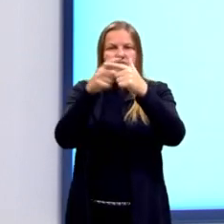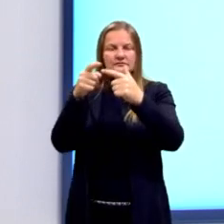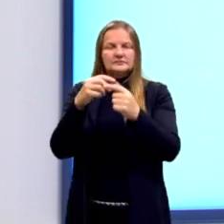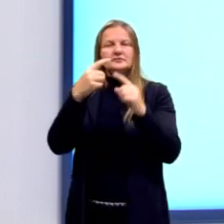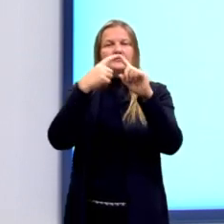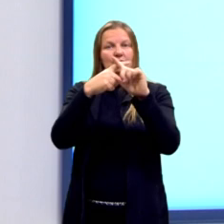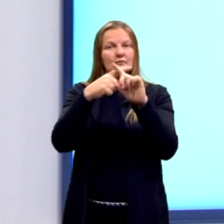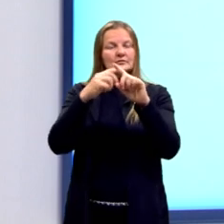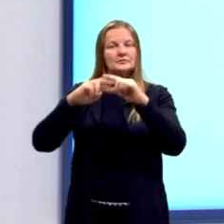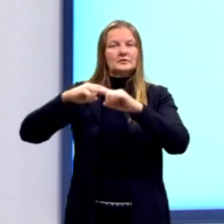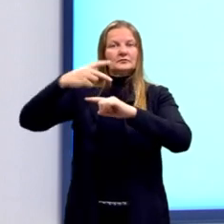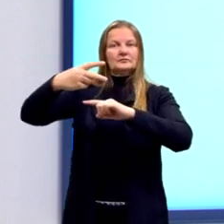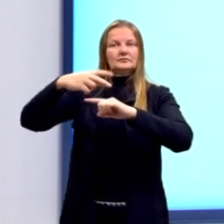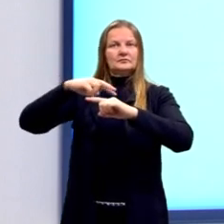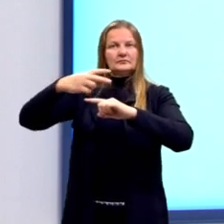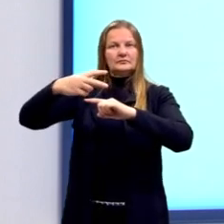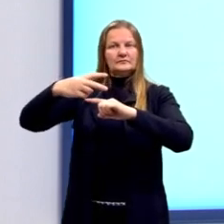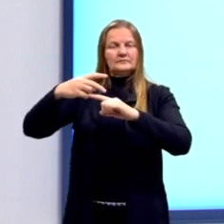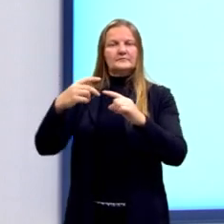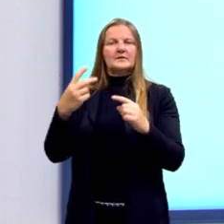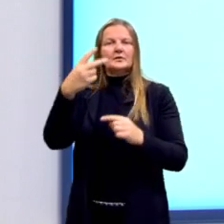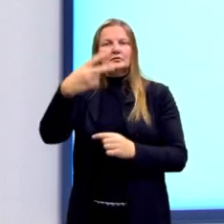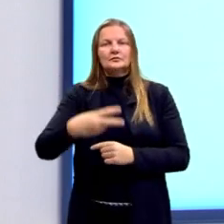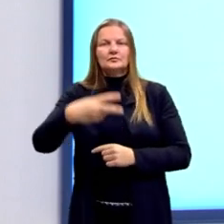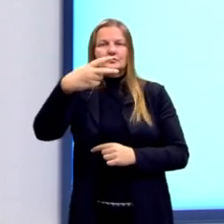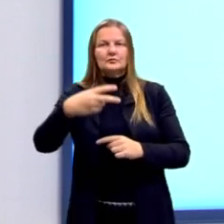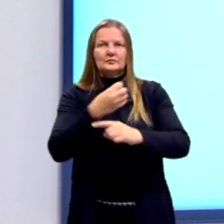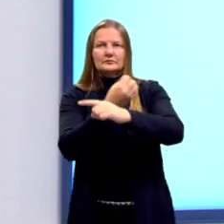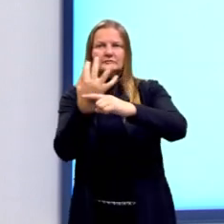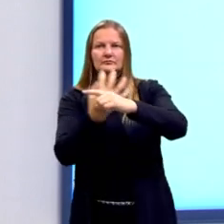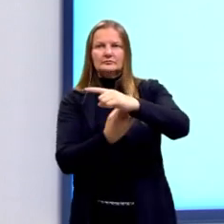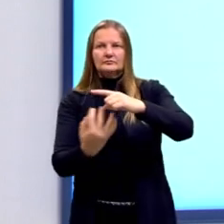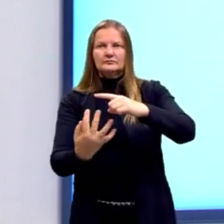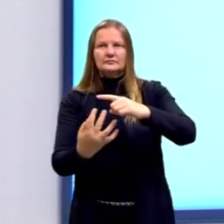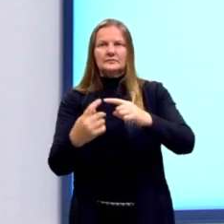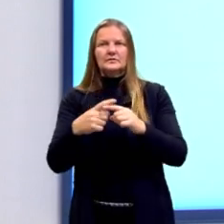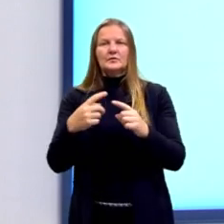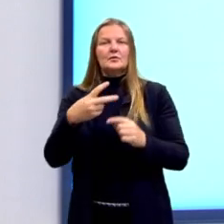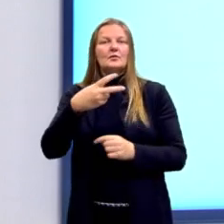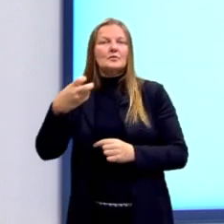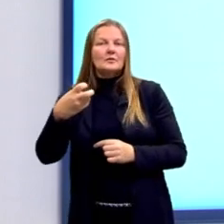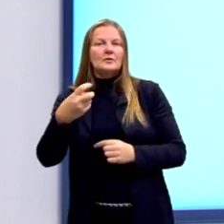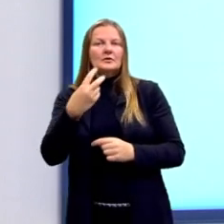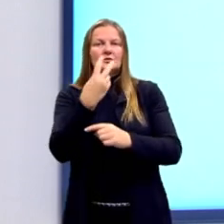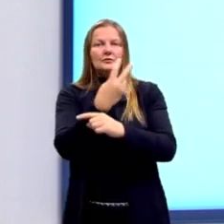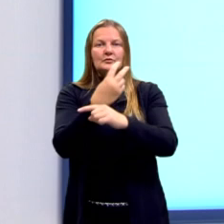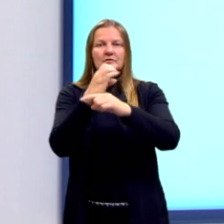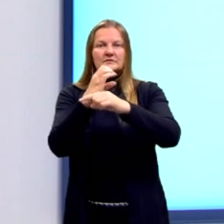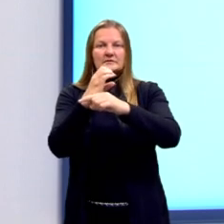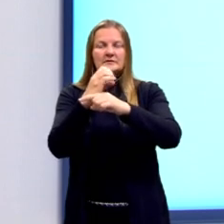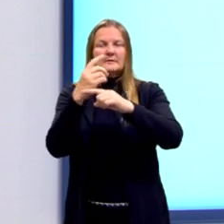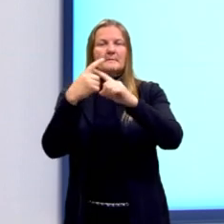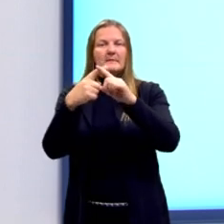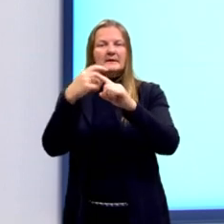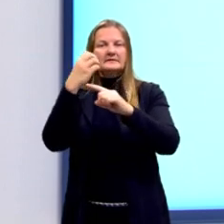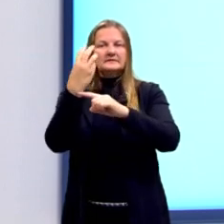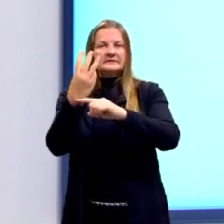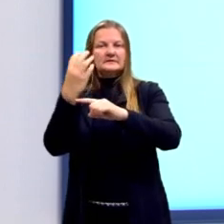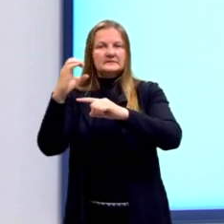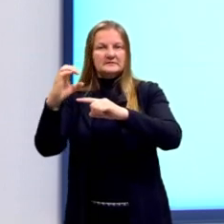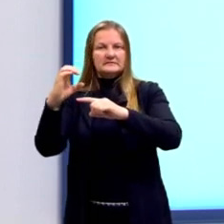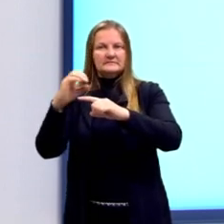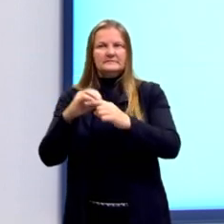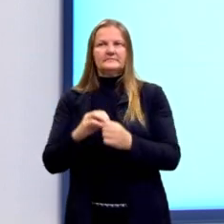multiplica pelo de cima, né? Nas duas frações. chegamos em 2C mais 3C.